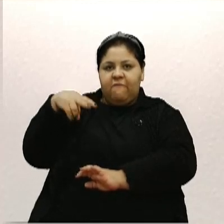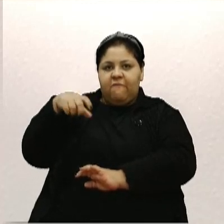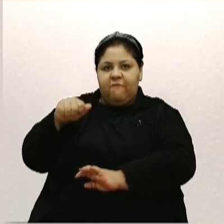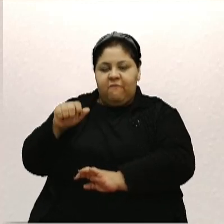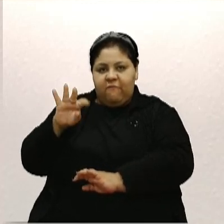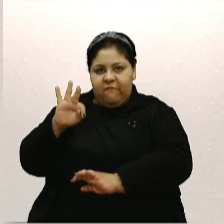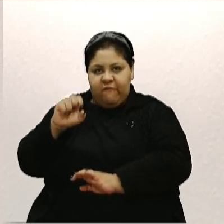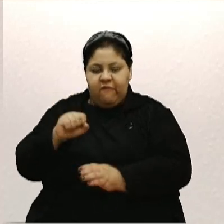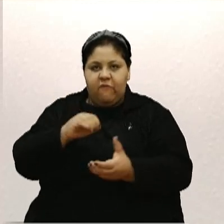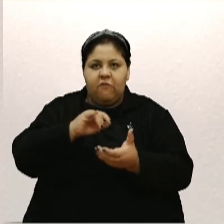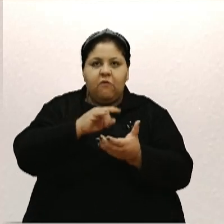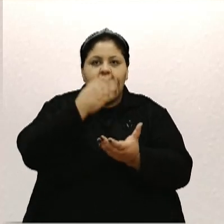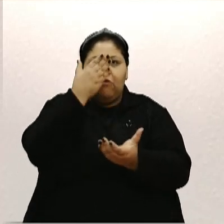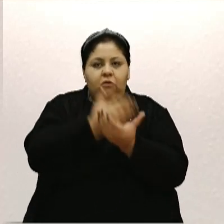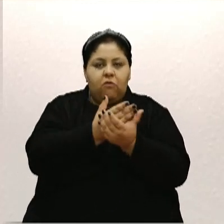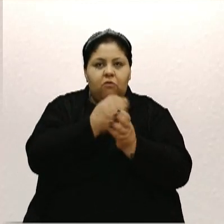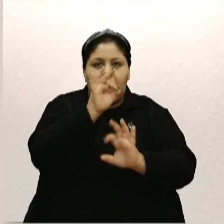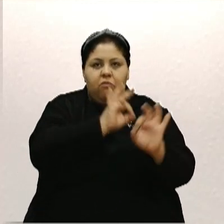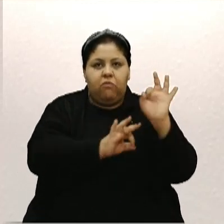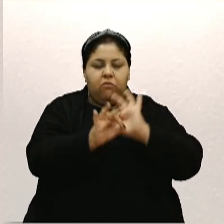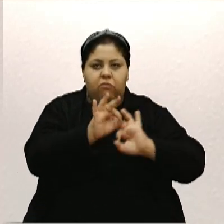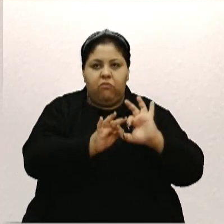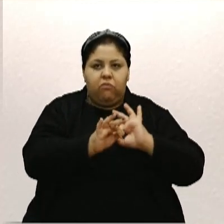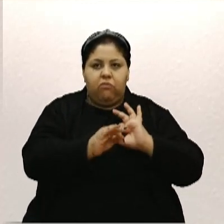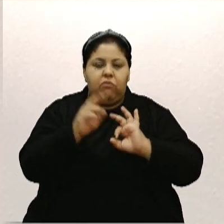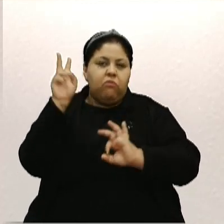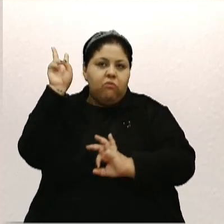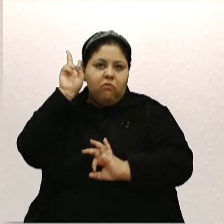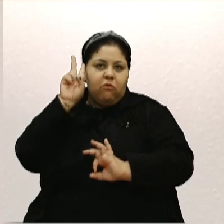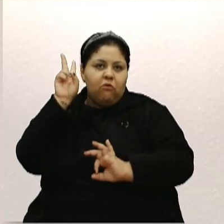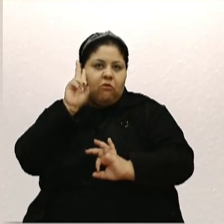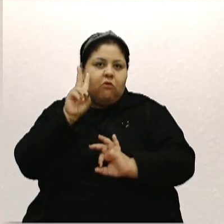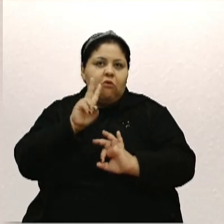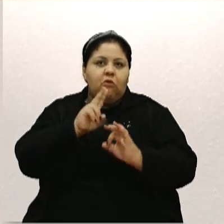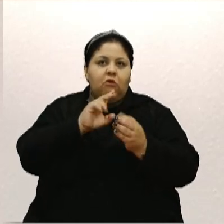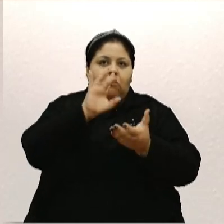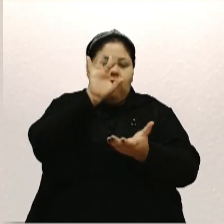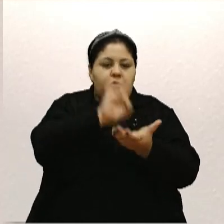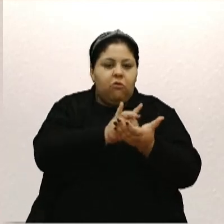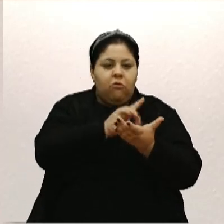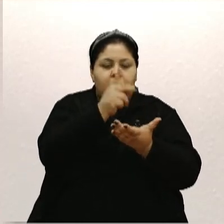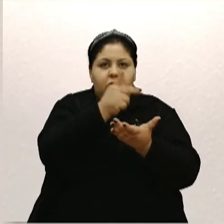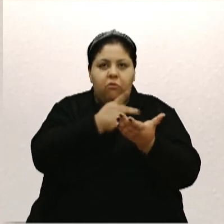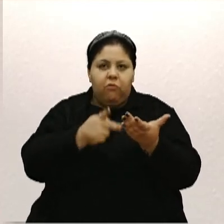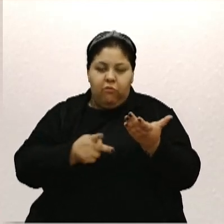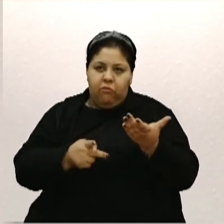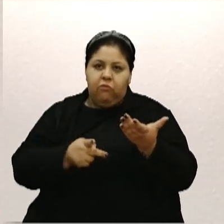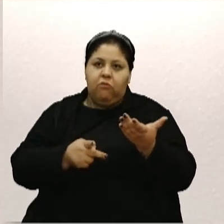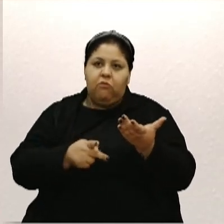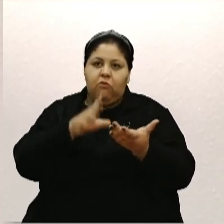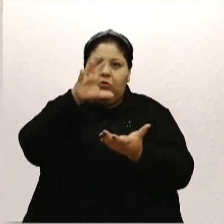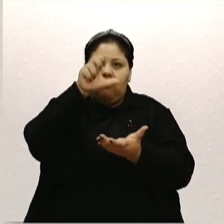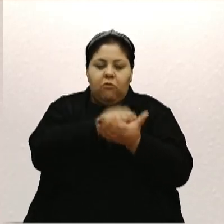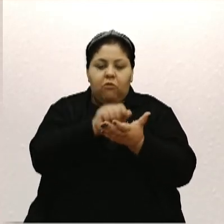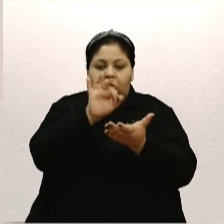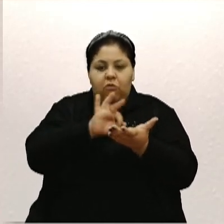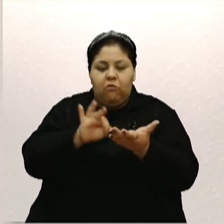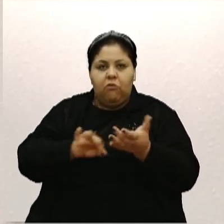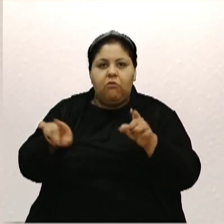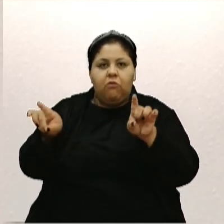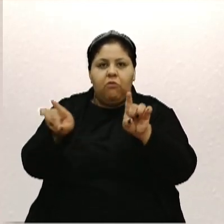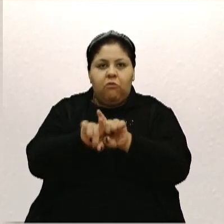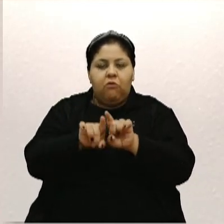processo vem instruído com histórico mapa de localização, certidão de óbito e abaixo assinado. Vale registrar as